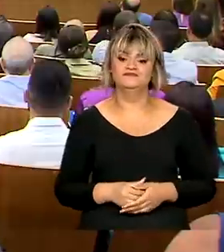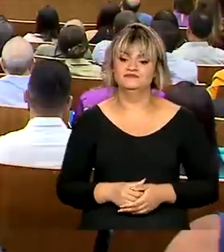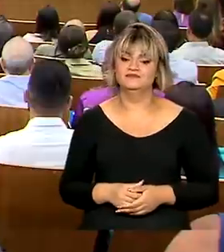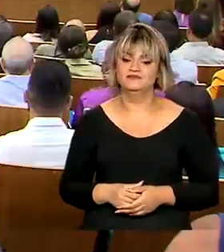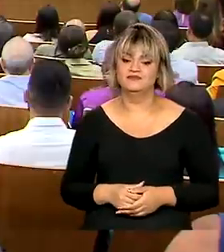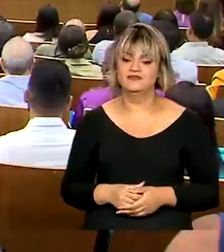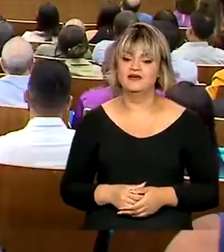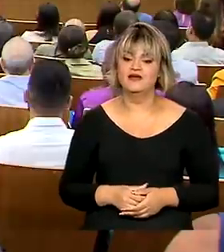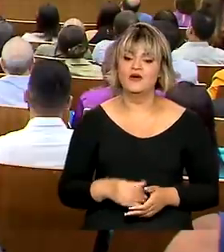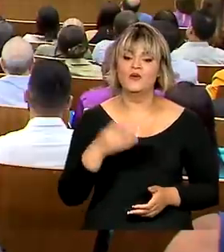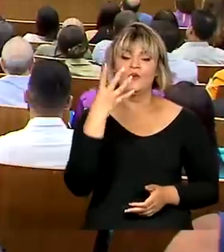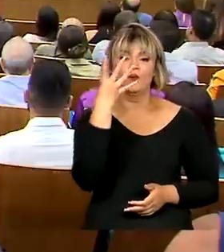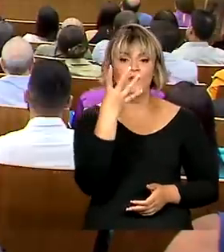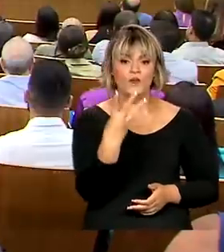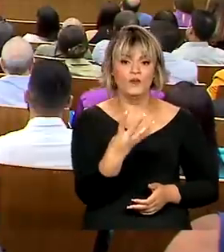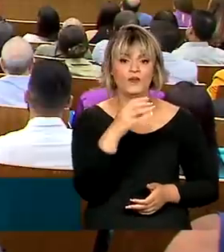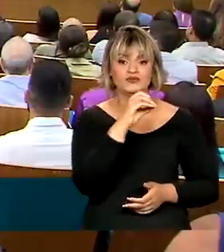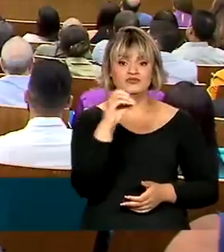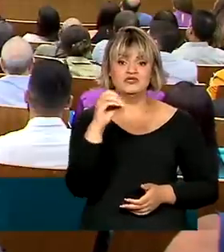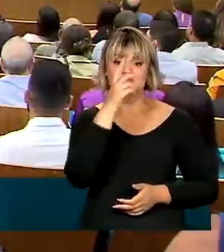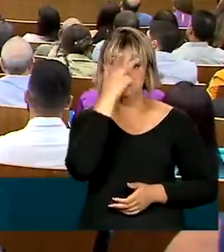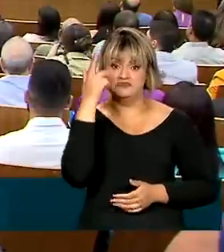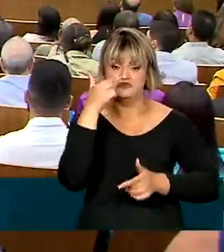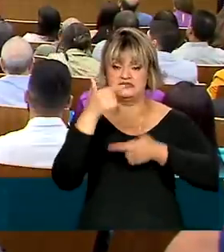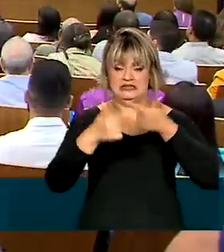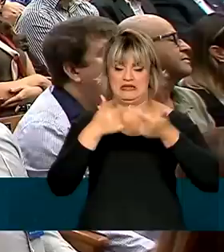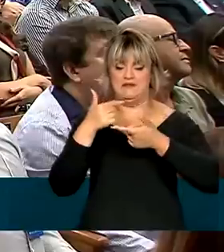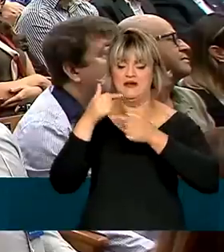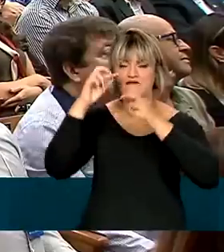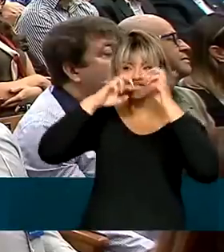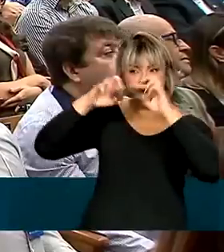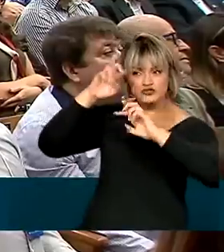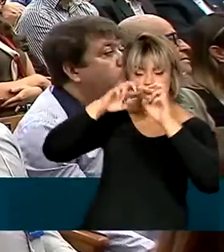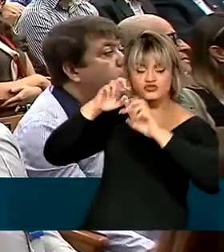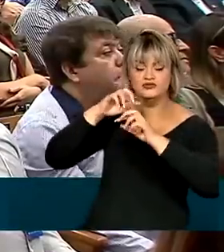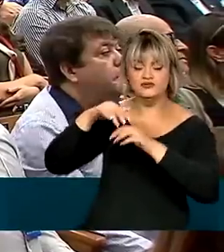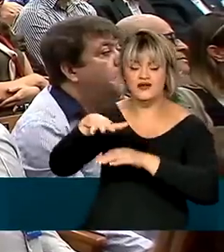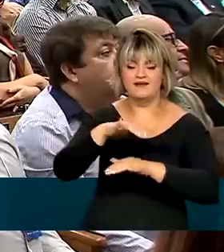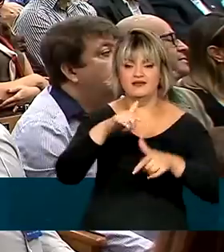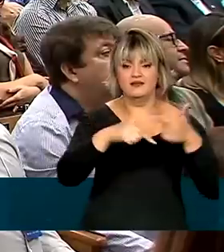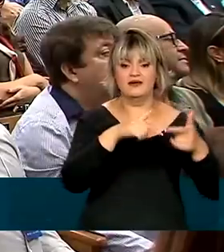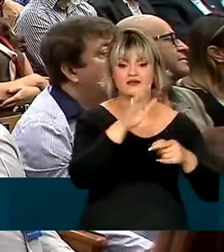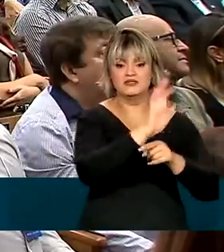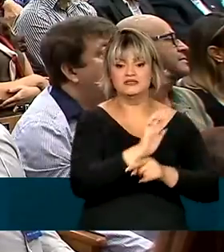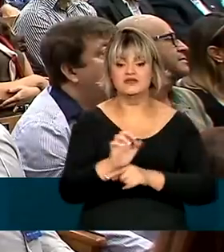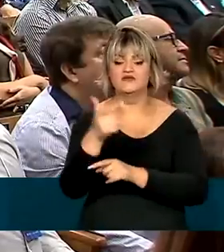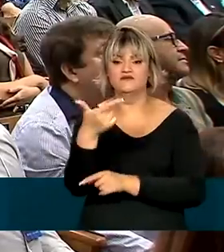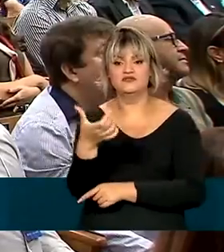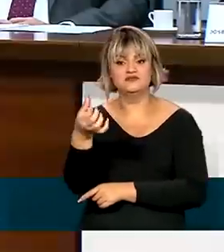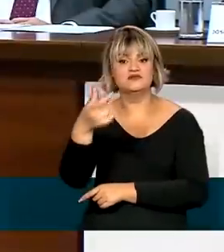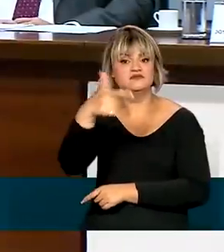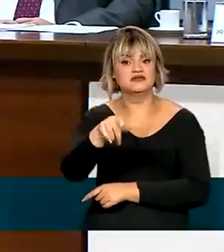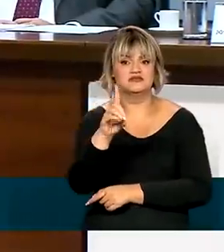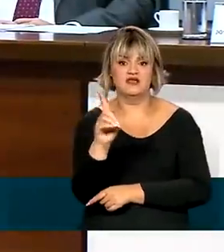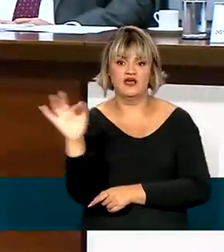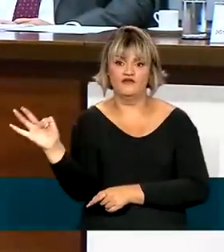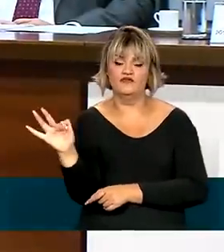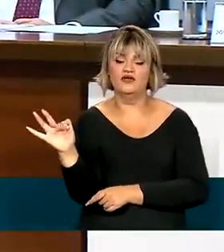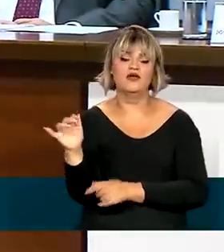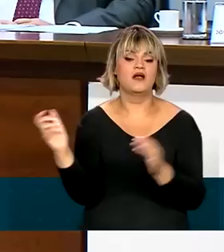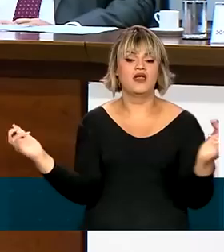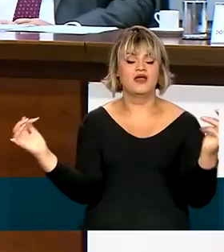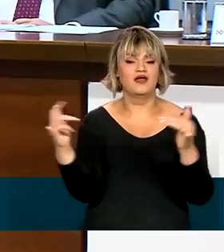Cerca de 400 auditores fiscais do trabalho de 26 estados e do Distrito Federal estão